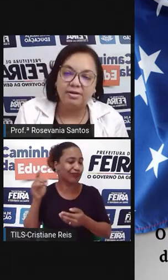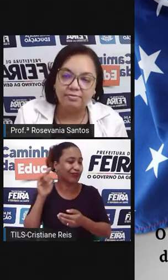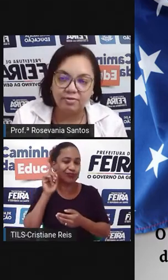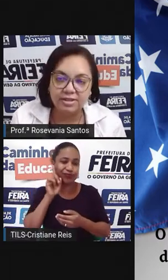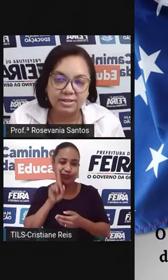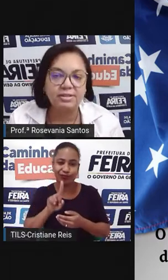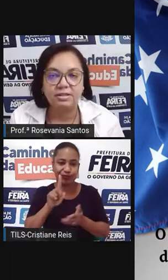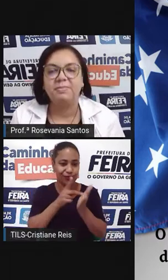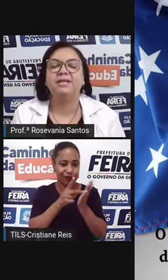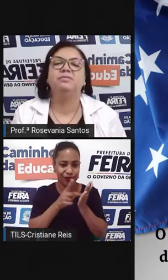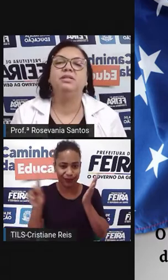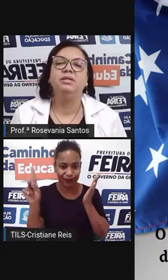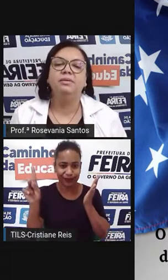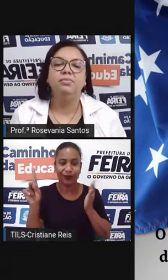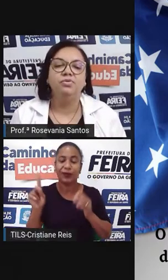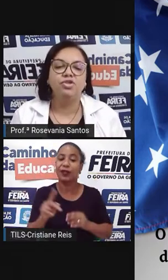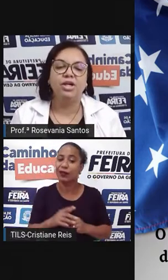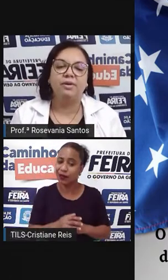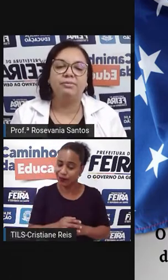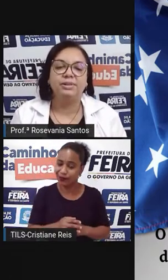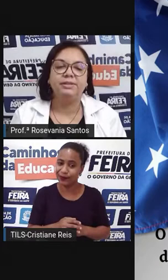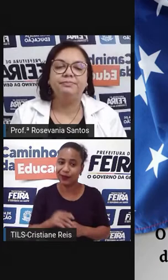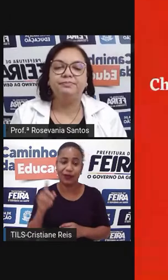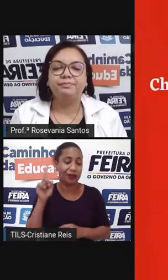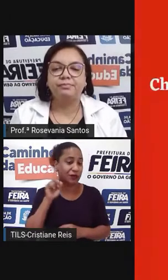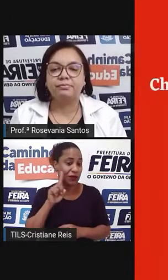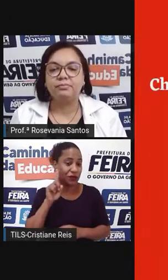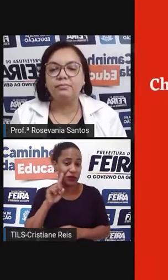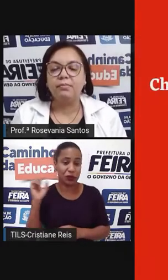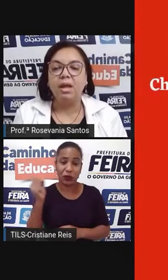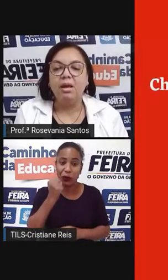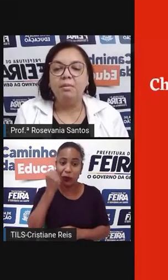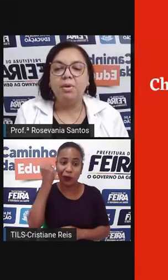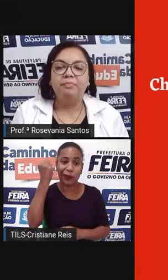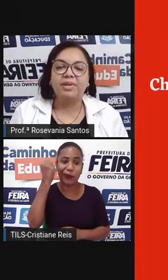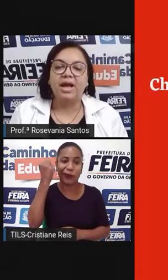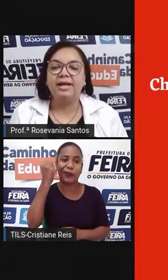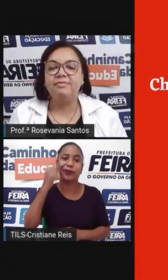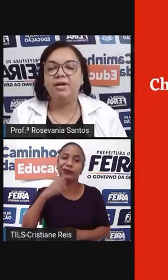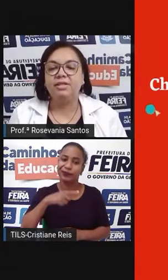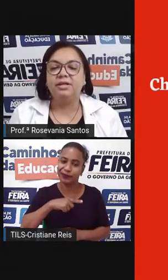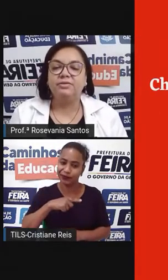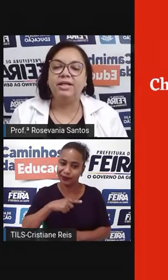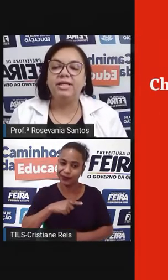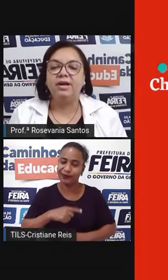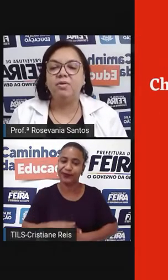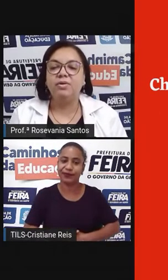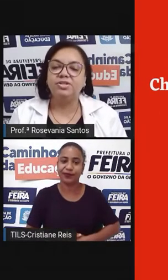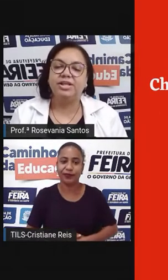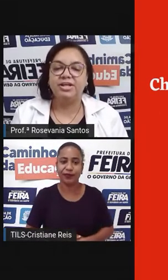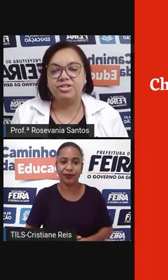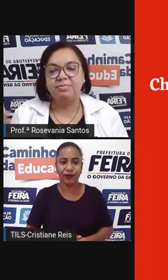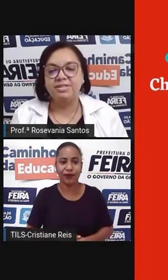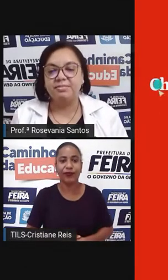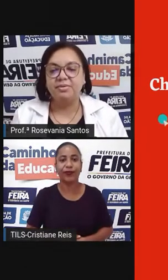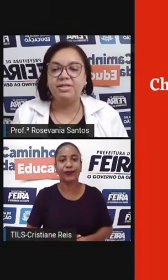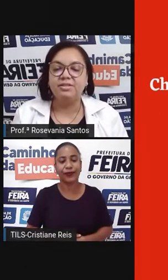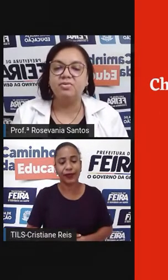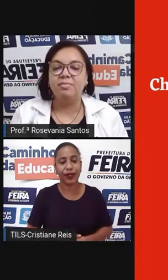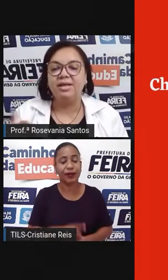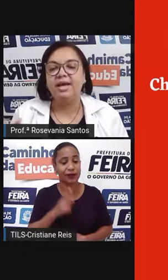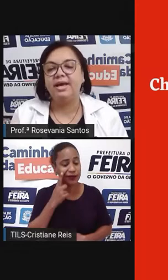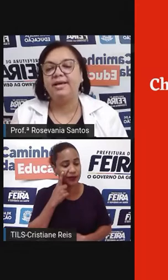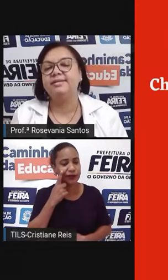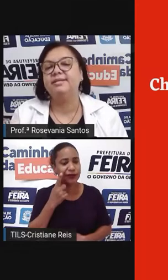uma influência nesse espaço aí mundial, né? Bom, aqui voltando, né? E agora, já que a gente já percebeu